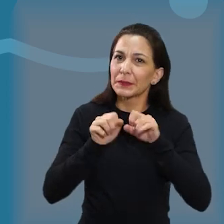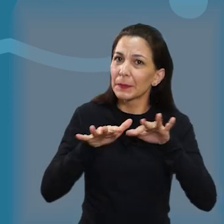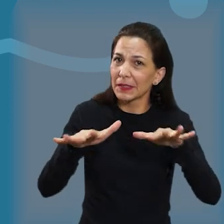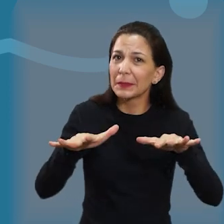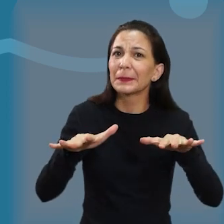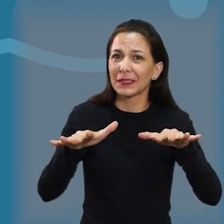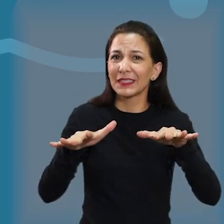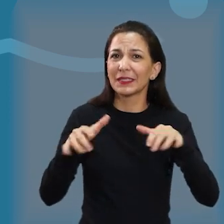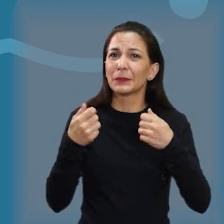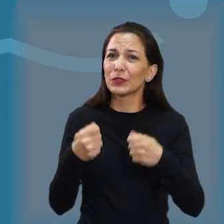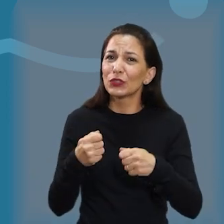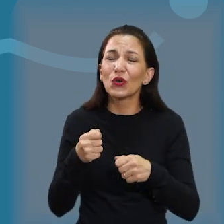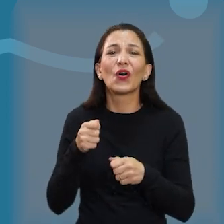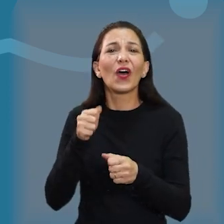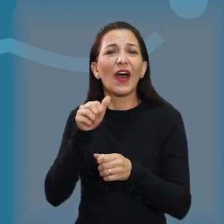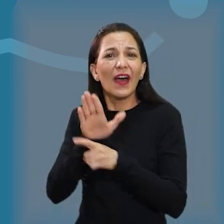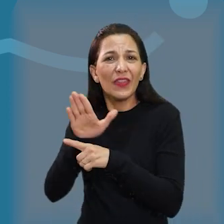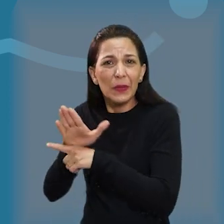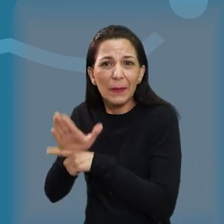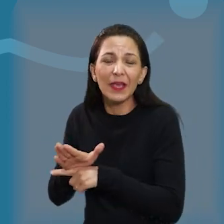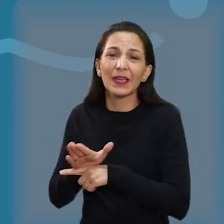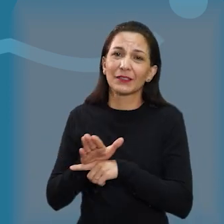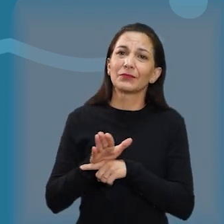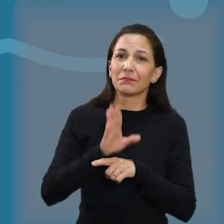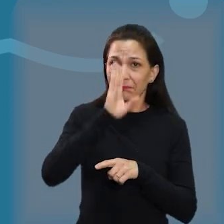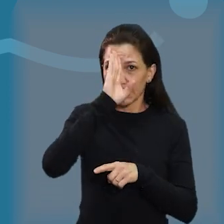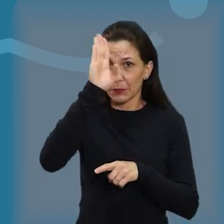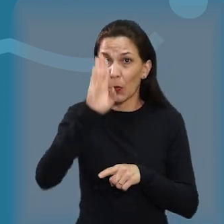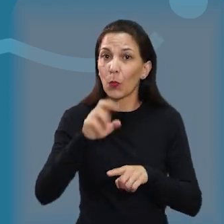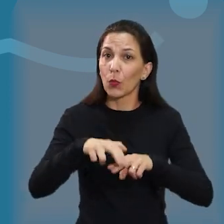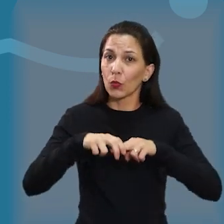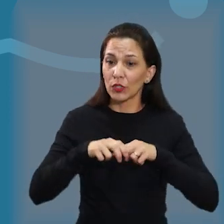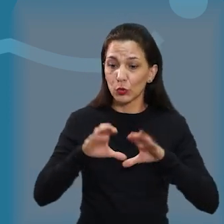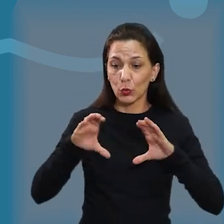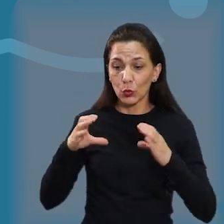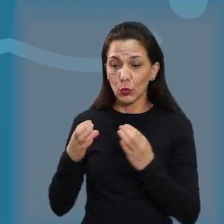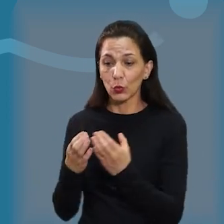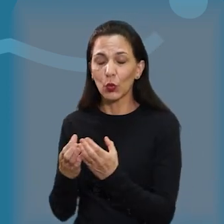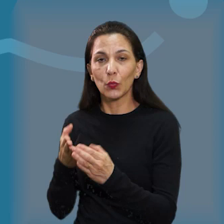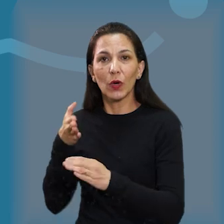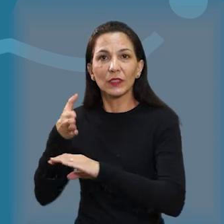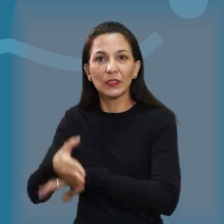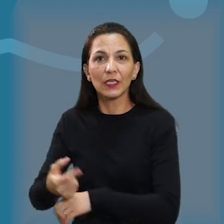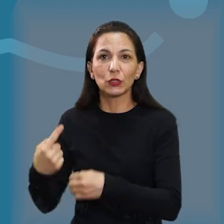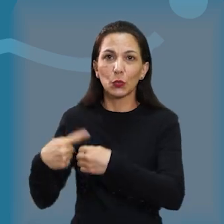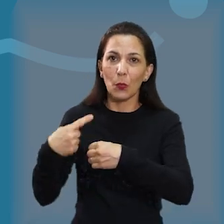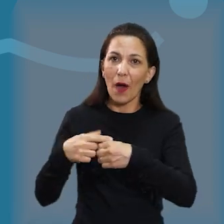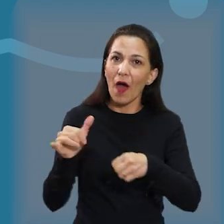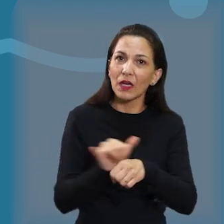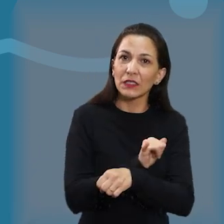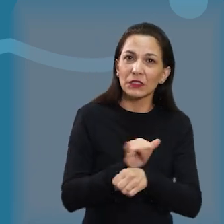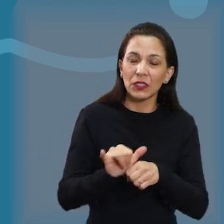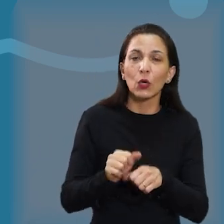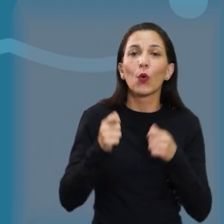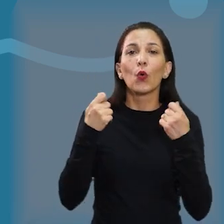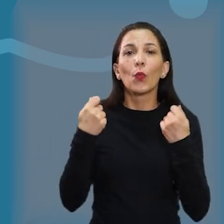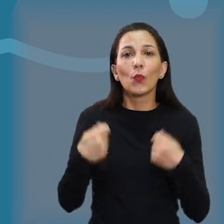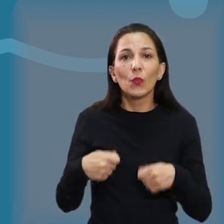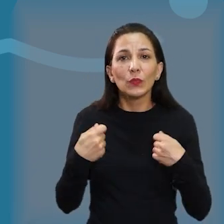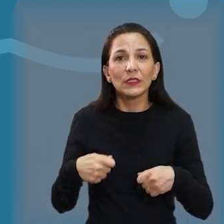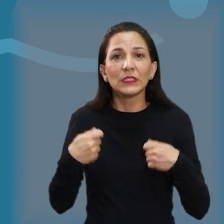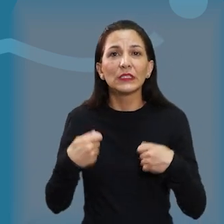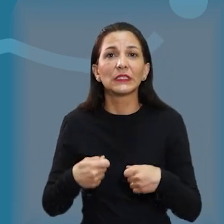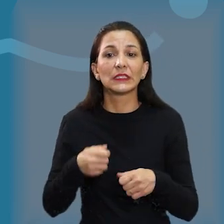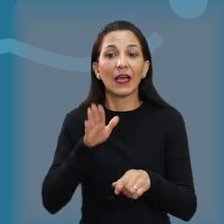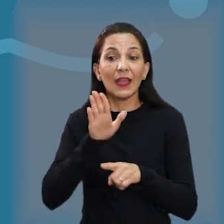da alta demanda da nossa sociedade. E é por isso que nós estamos indicando multirões em bairros estratégicos